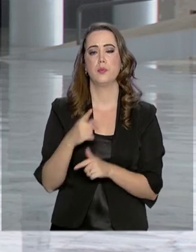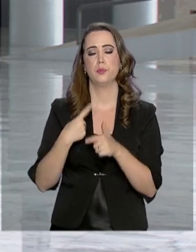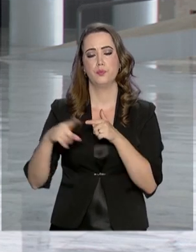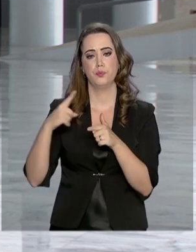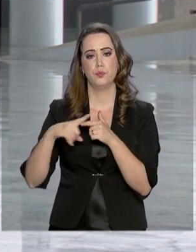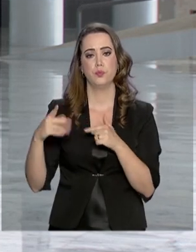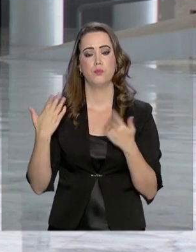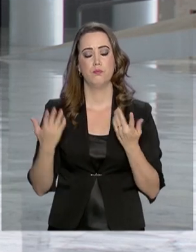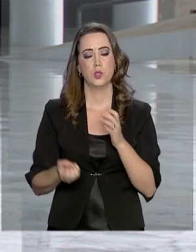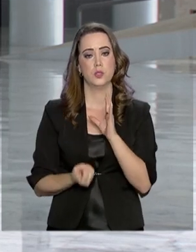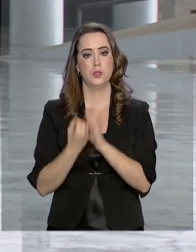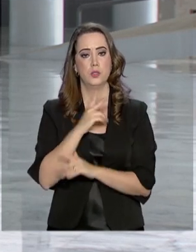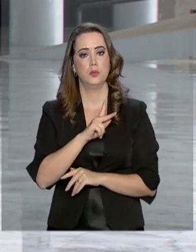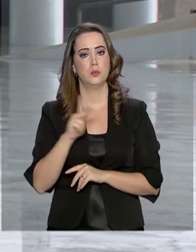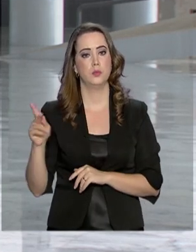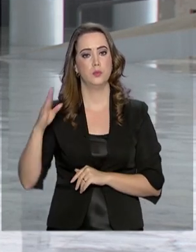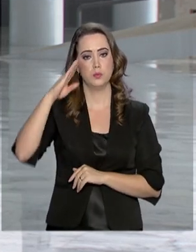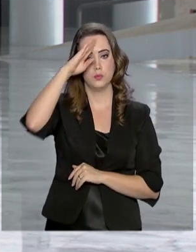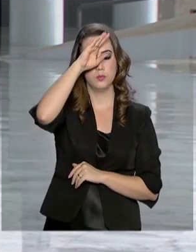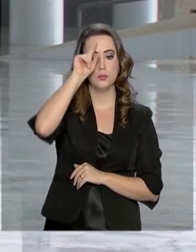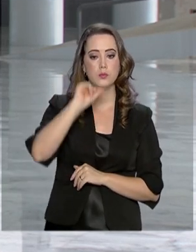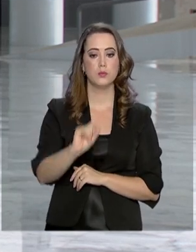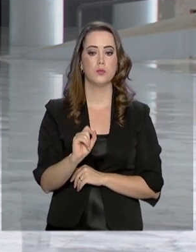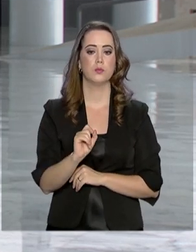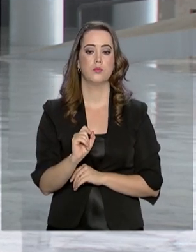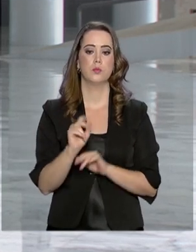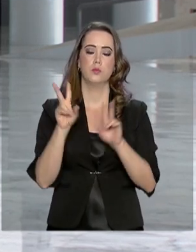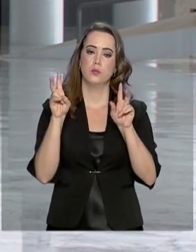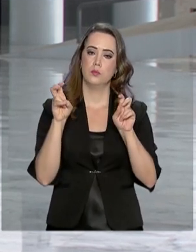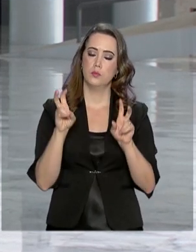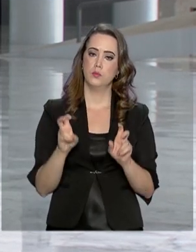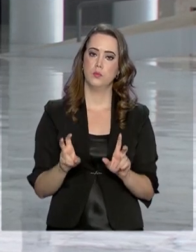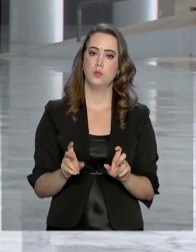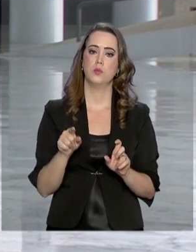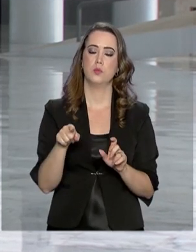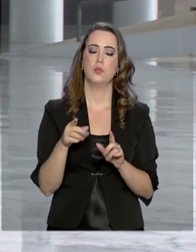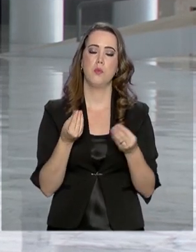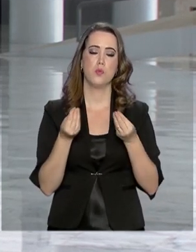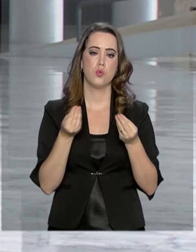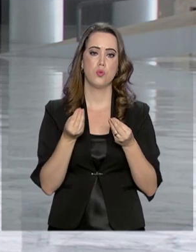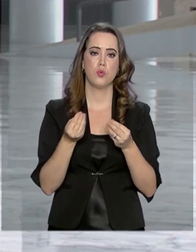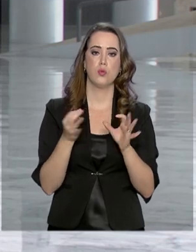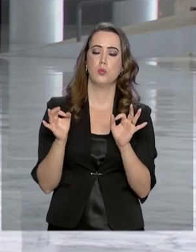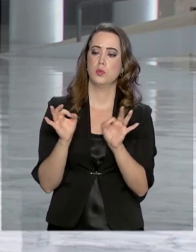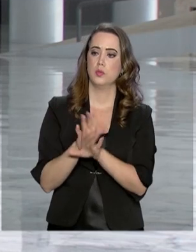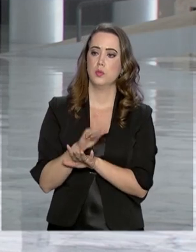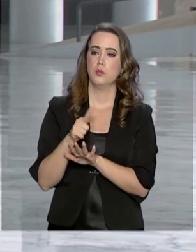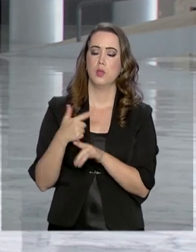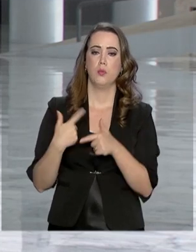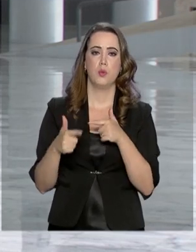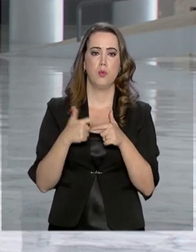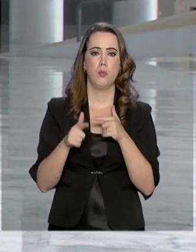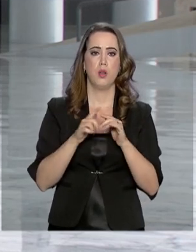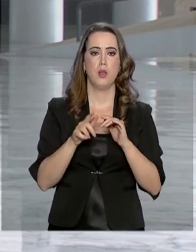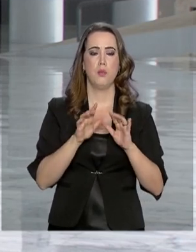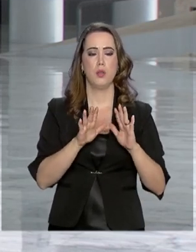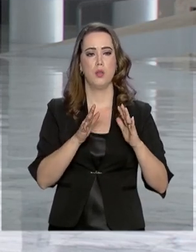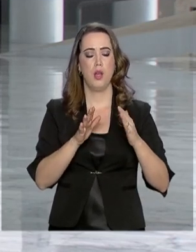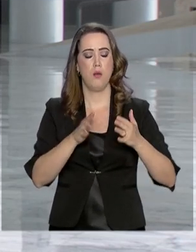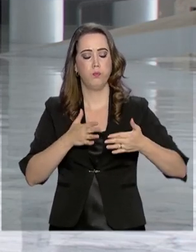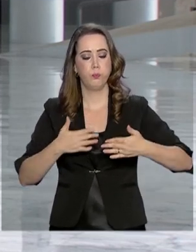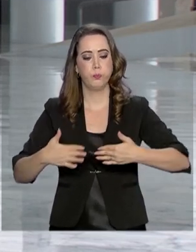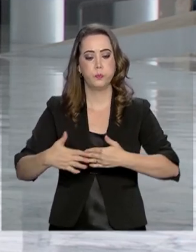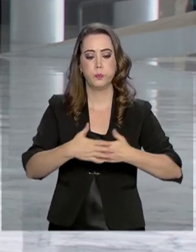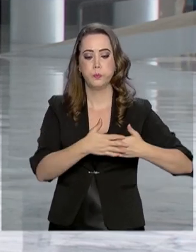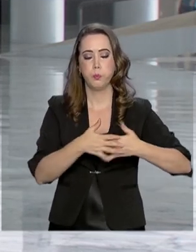Desastre, criado pelo presidente Jair Bolsonaro para tratar das ações e medidas quanto ao rompimento da barragem de Brumadinho, na